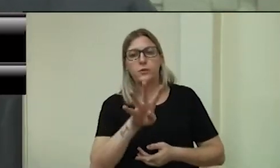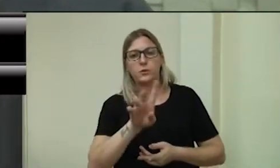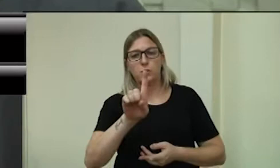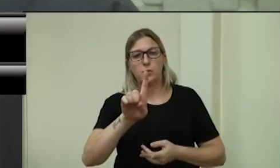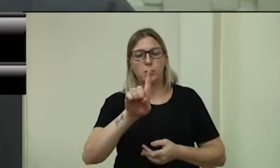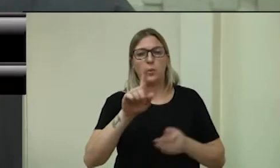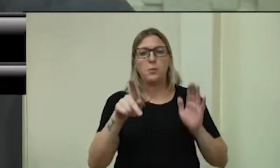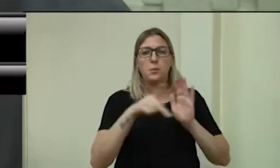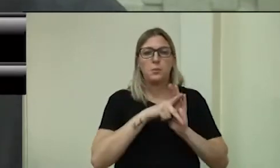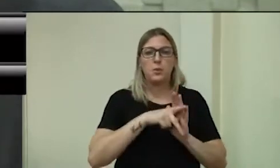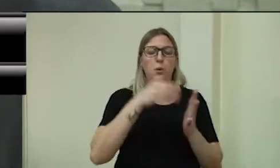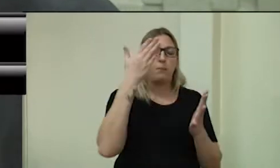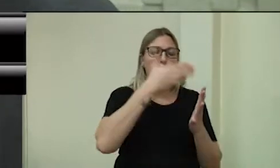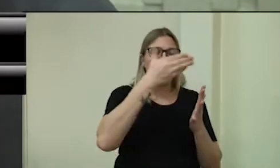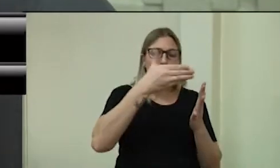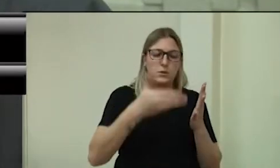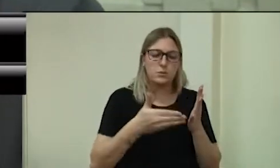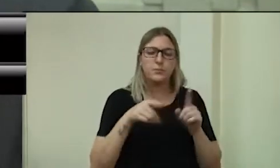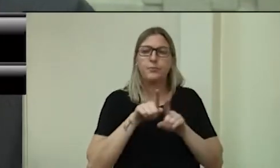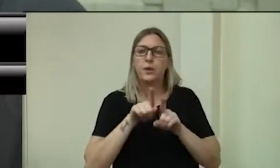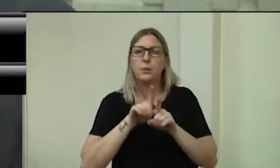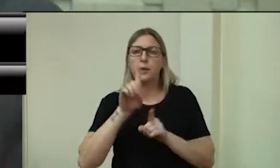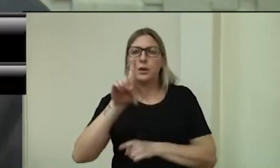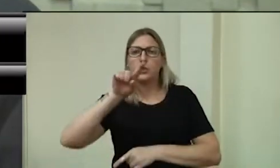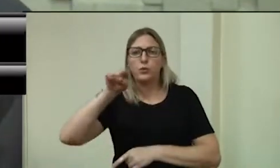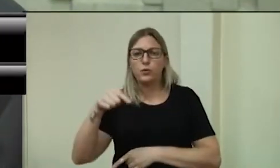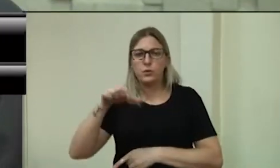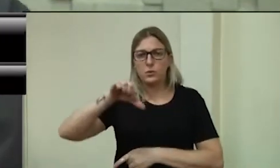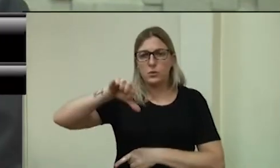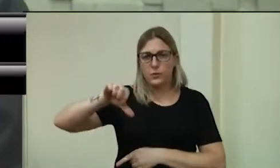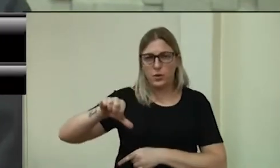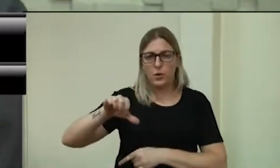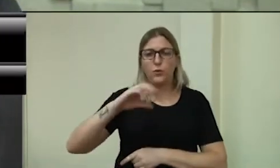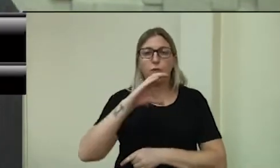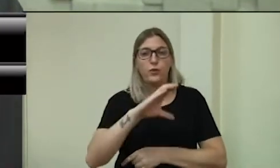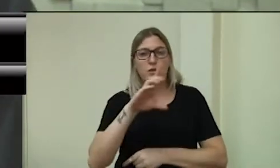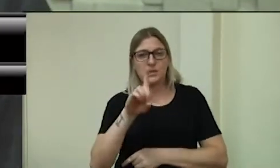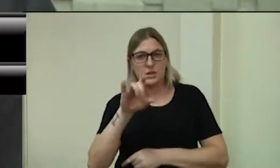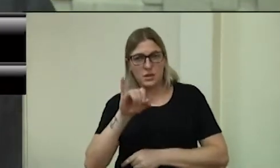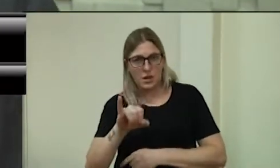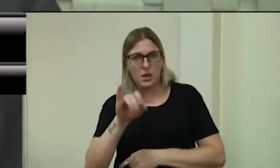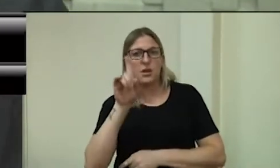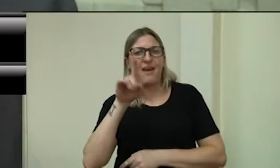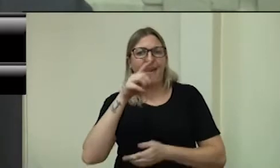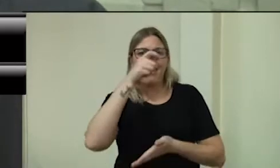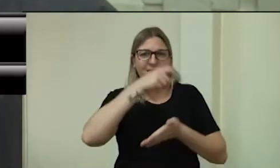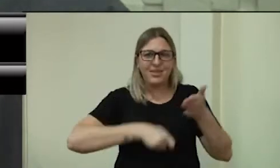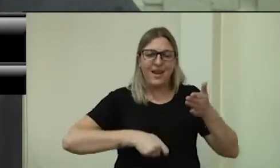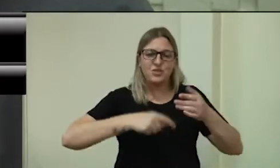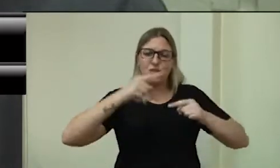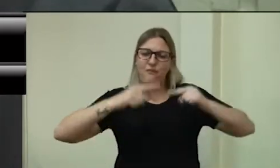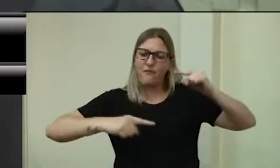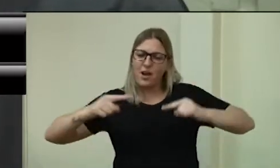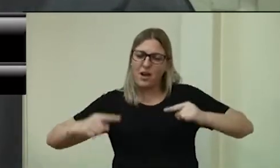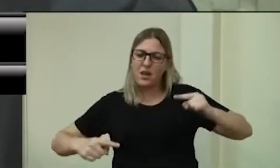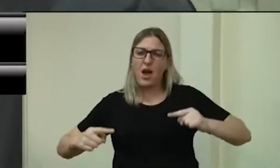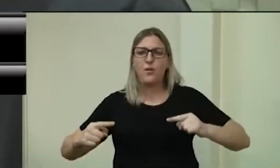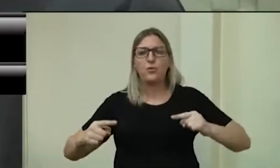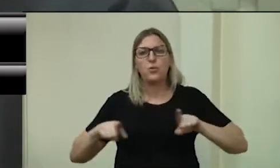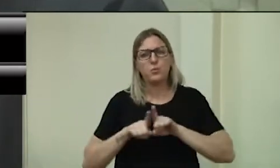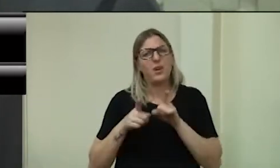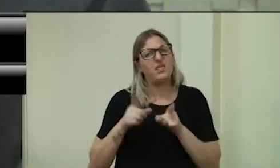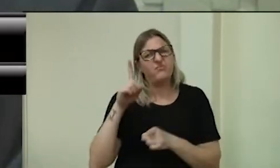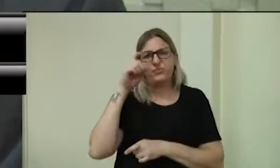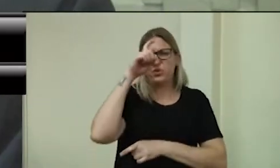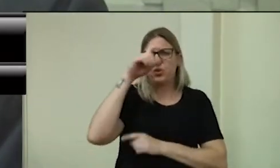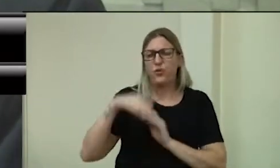financiamento, mas também 1,99% da CDI, que é uma taxa variável, mas dificilmente vai aumentar. Então, é bem importante